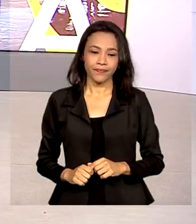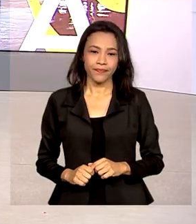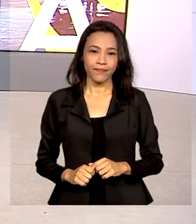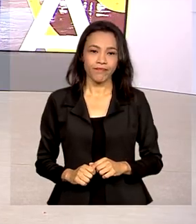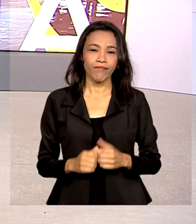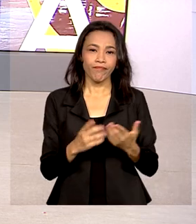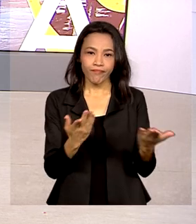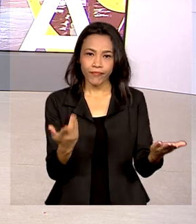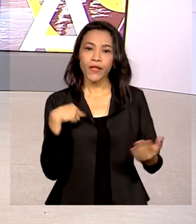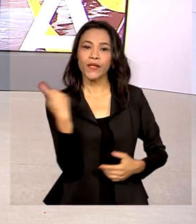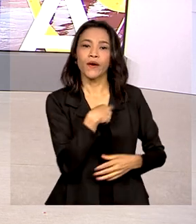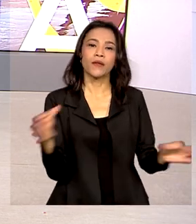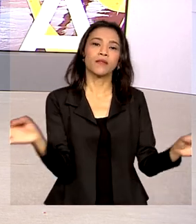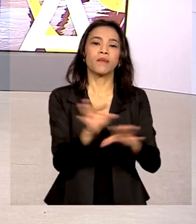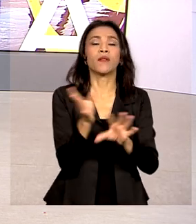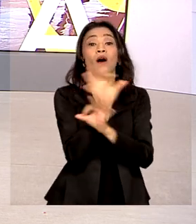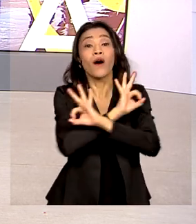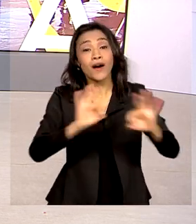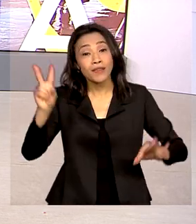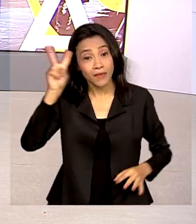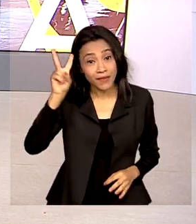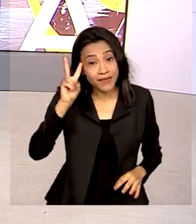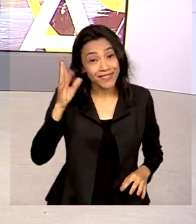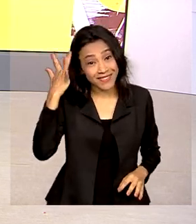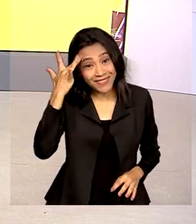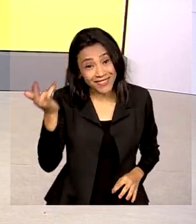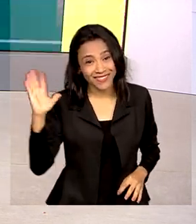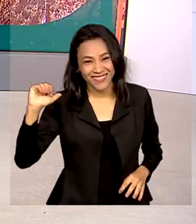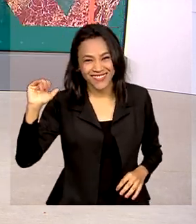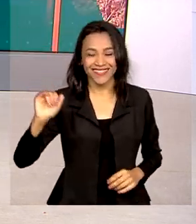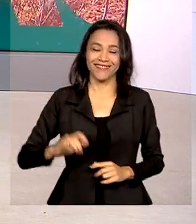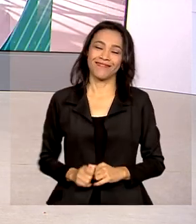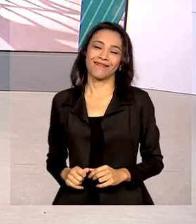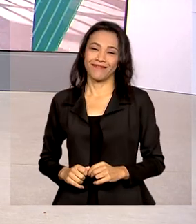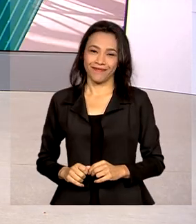E a gente fica por aqui. Uma ótima segunda para você. Até amanhã. Tchau.